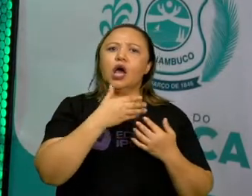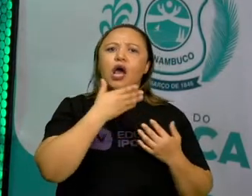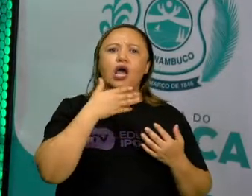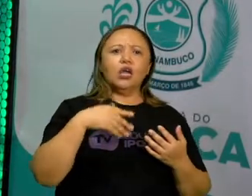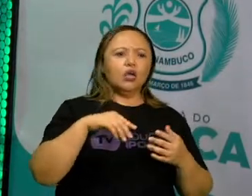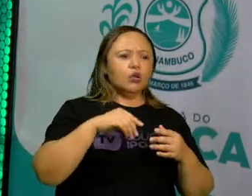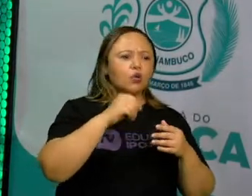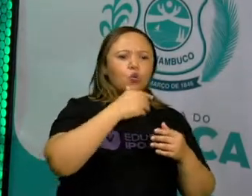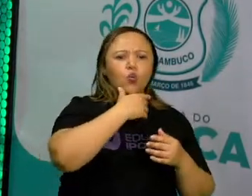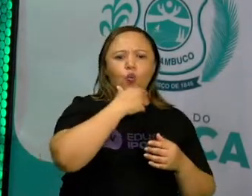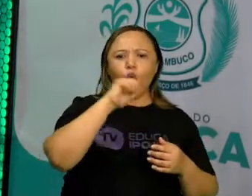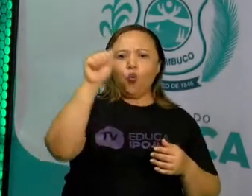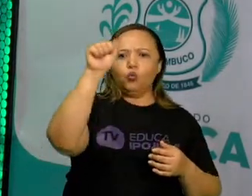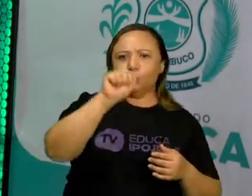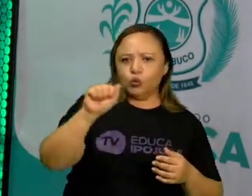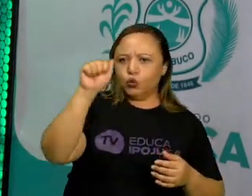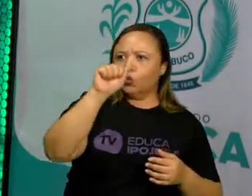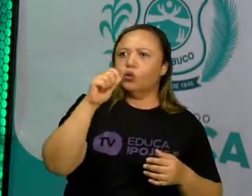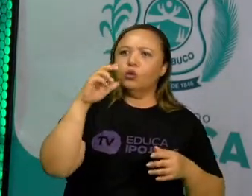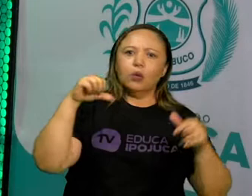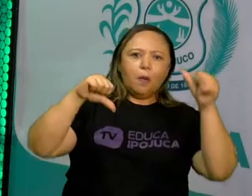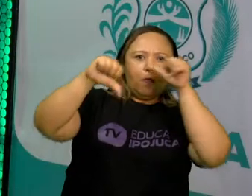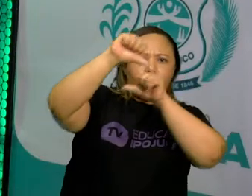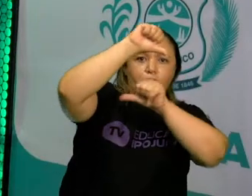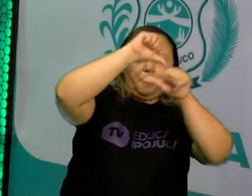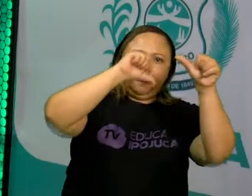oh, minha dama e não sei o quê,